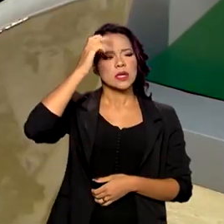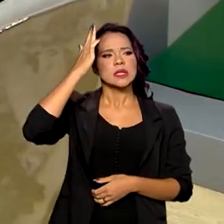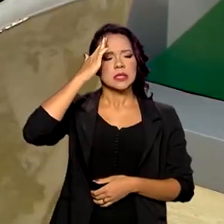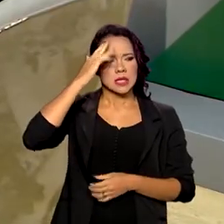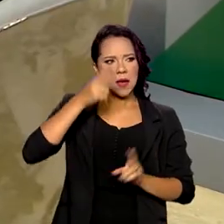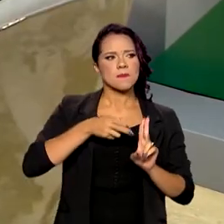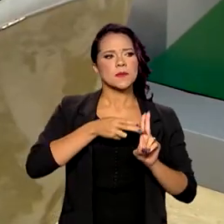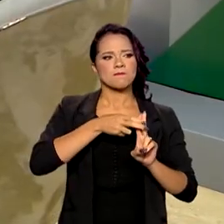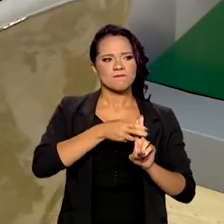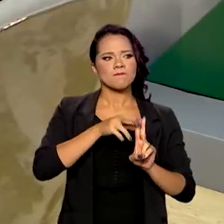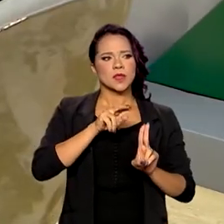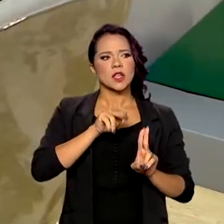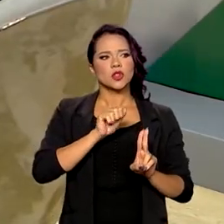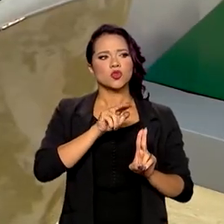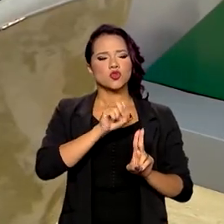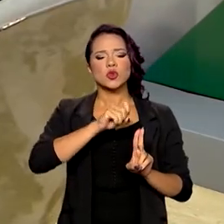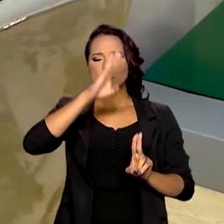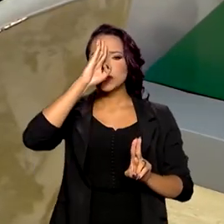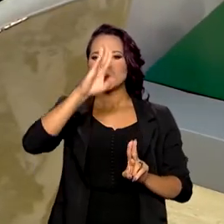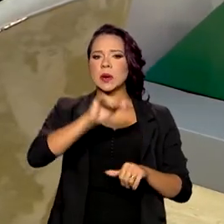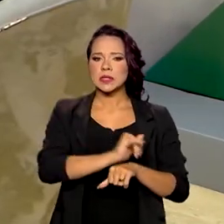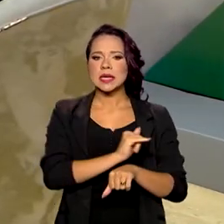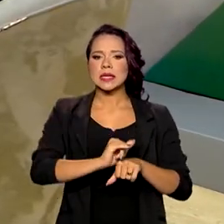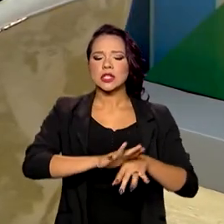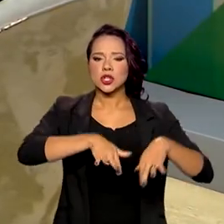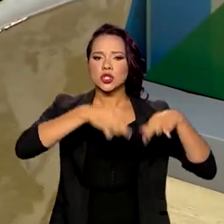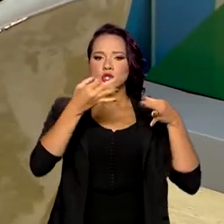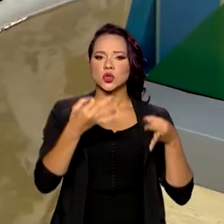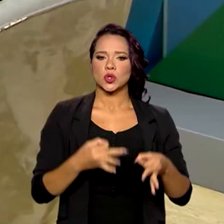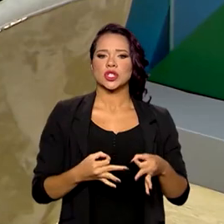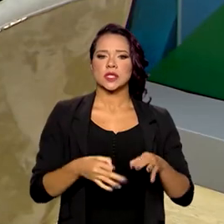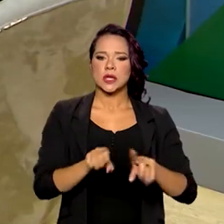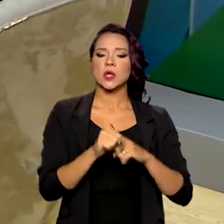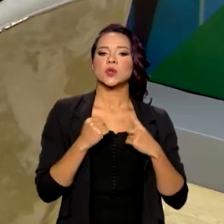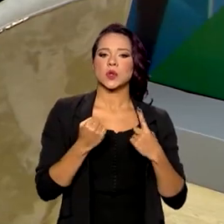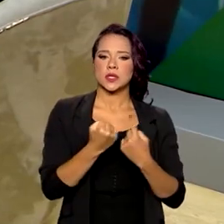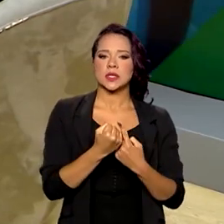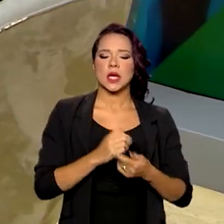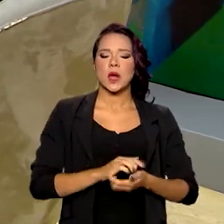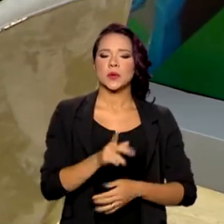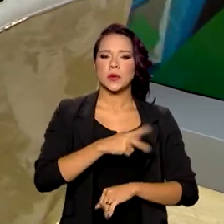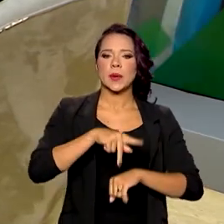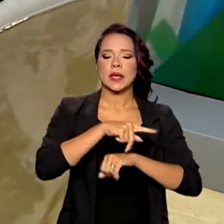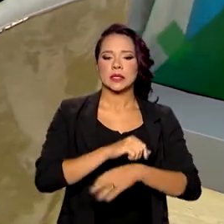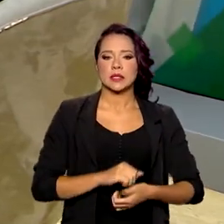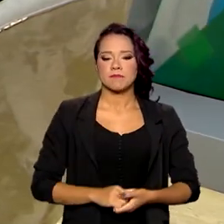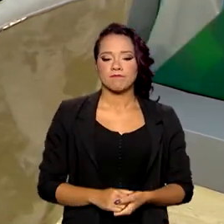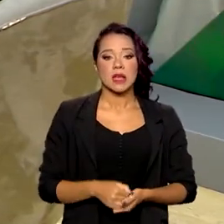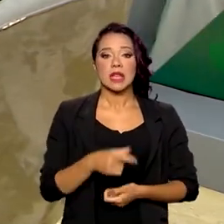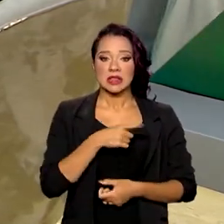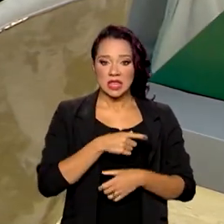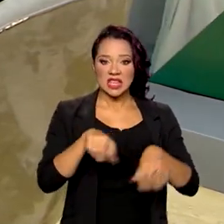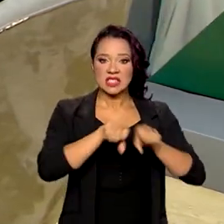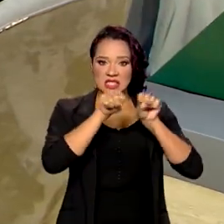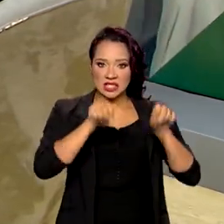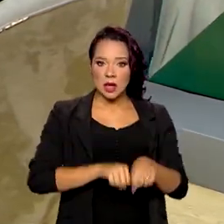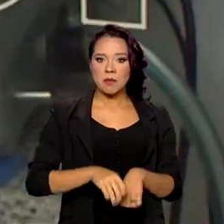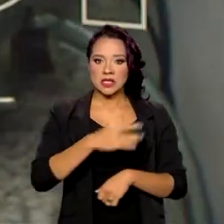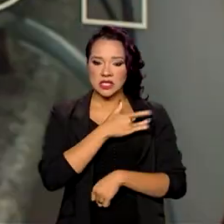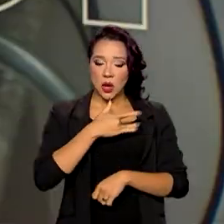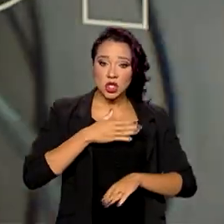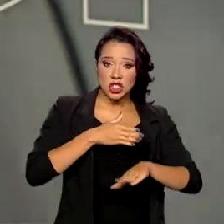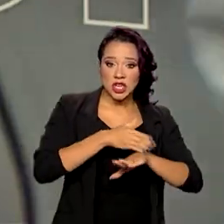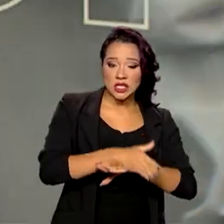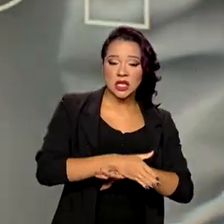sistema de saúde é o principal instrumento de justiça social desse país. Então, ter sistemas de saúde, de acesso